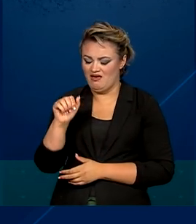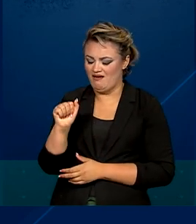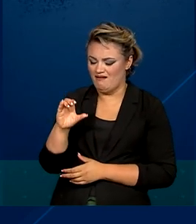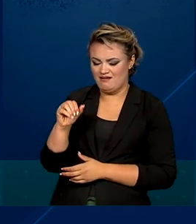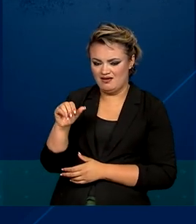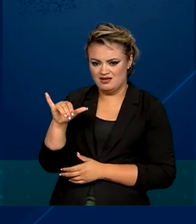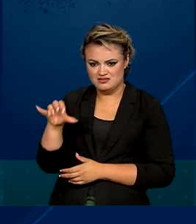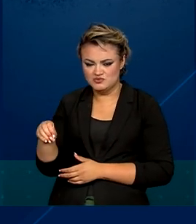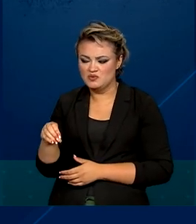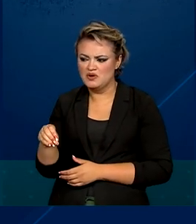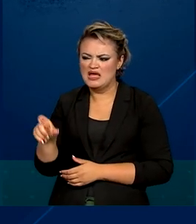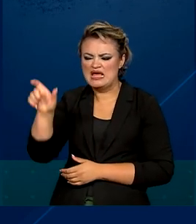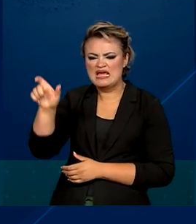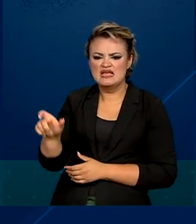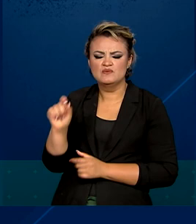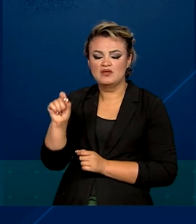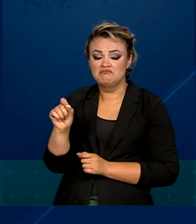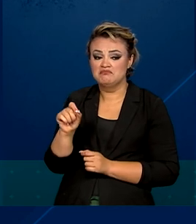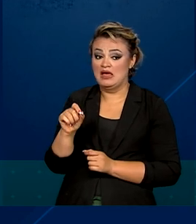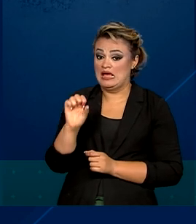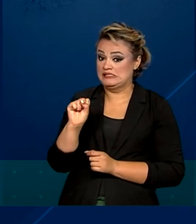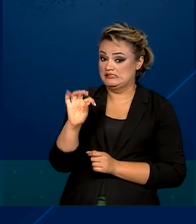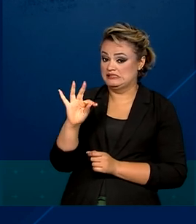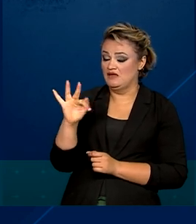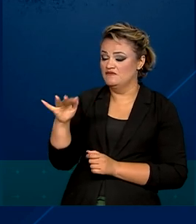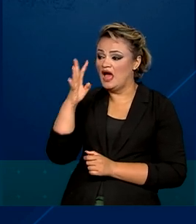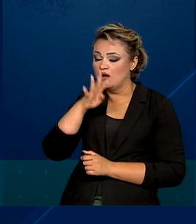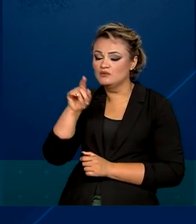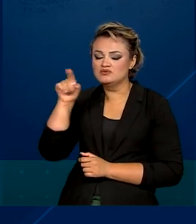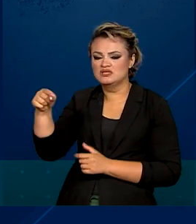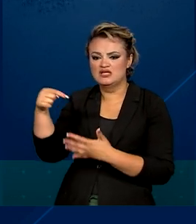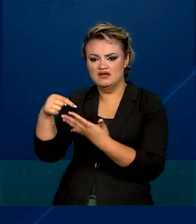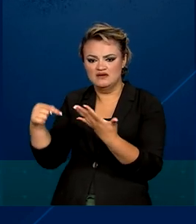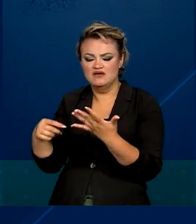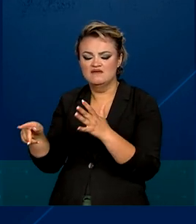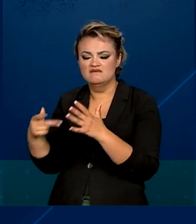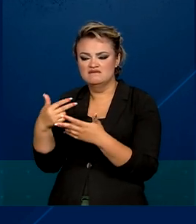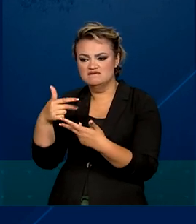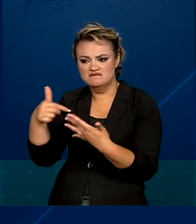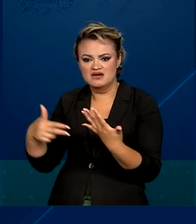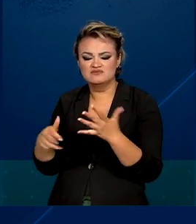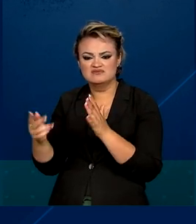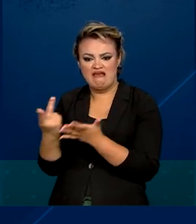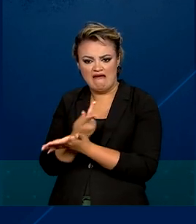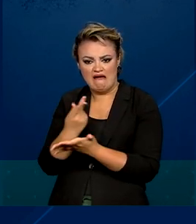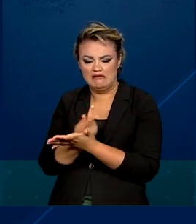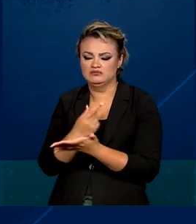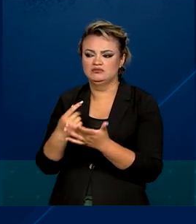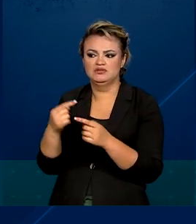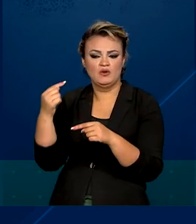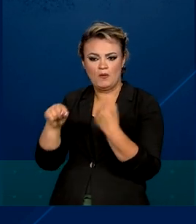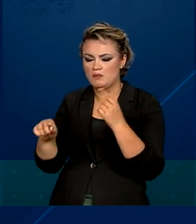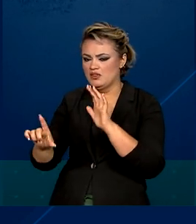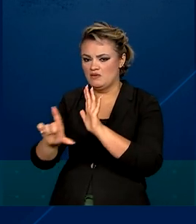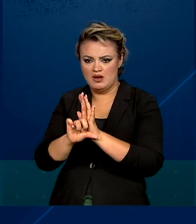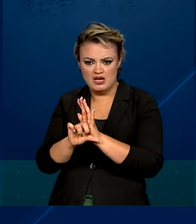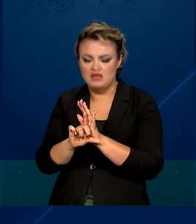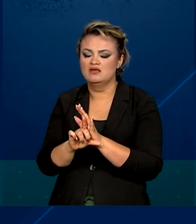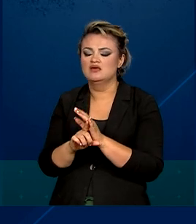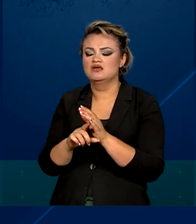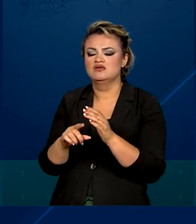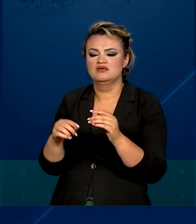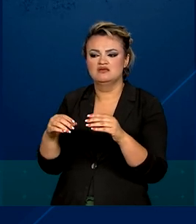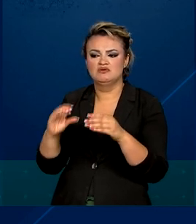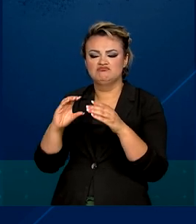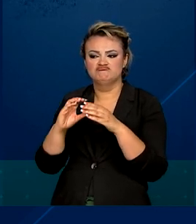Chavante, ele é acusado de condutas ilícitas em atos antidemocráticos. A Polícia Federal informou que Sereri